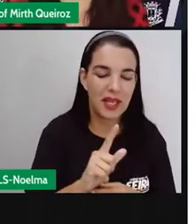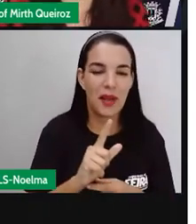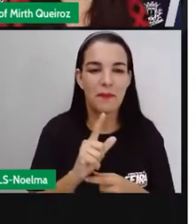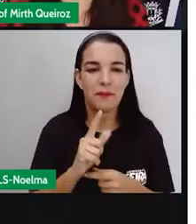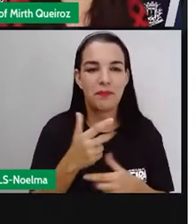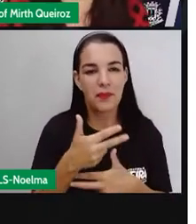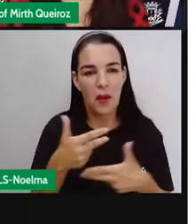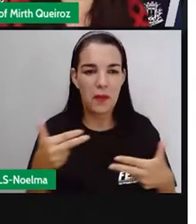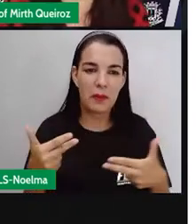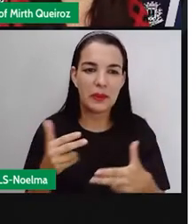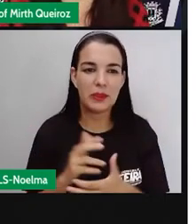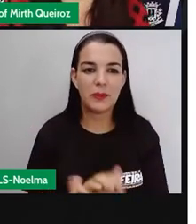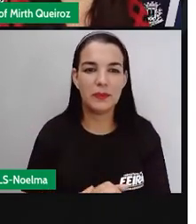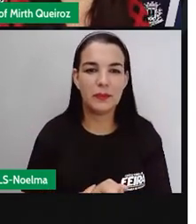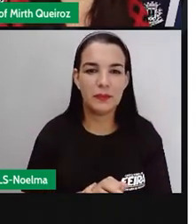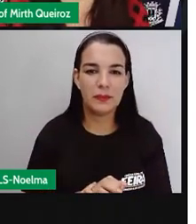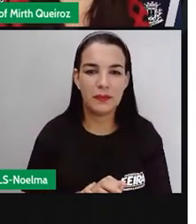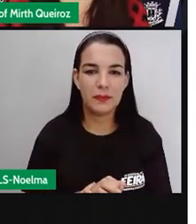prêmio.